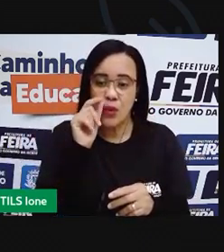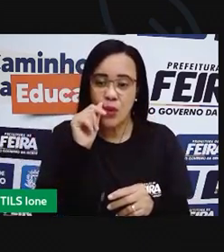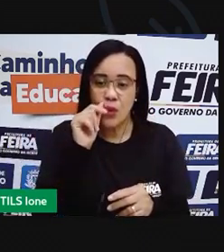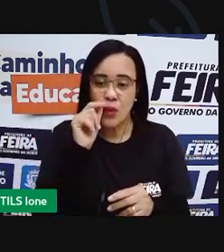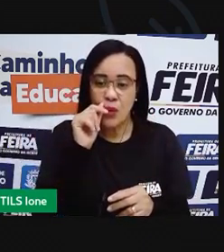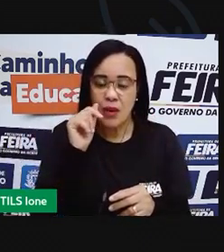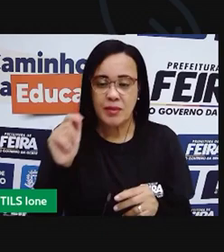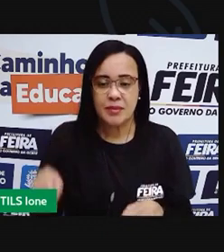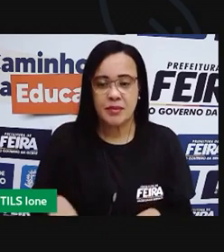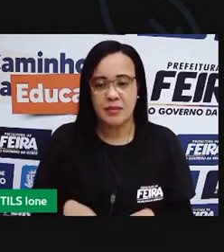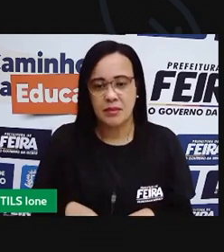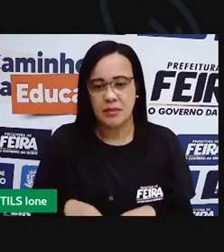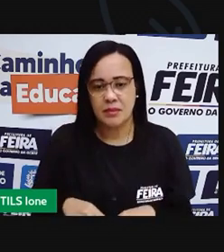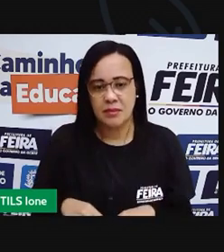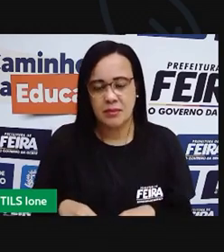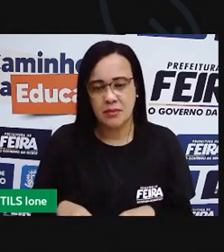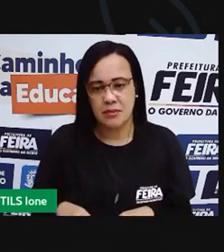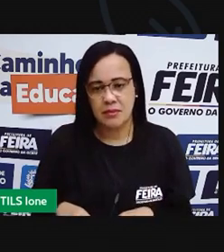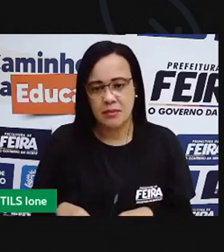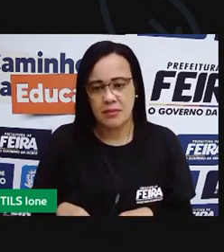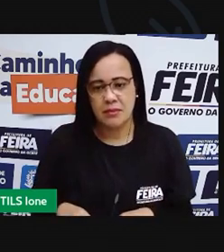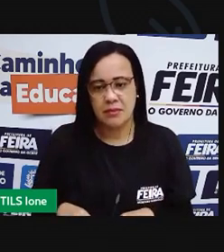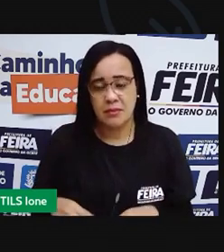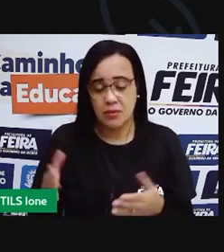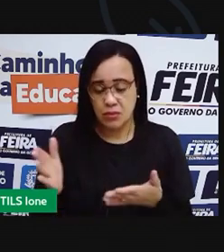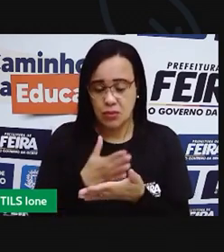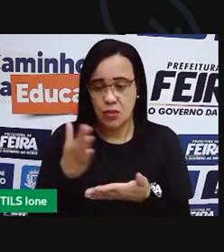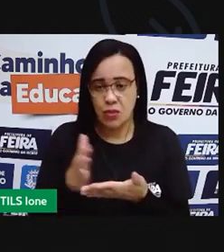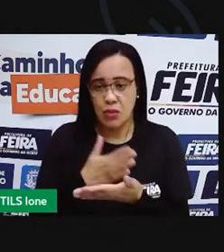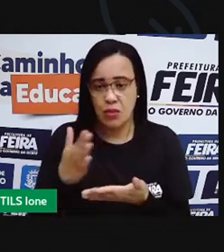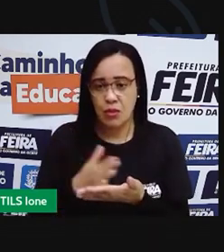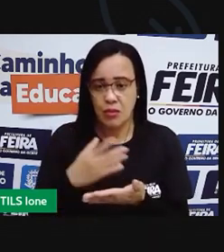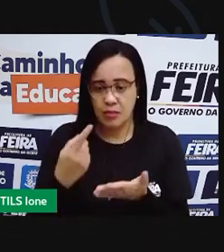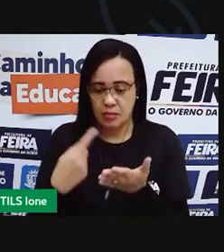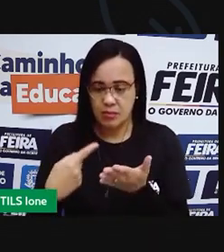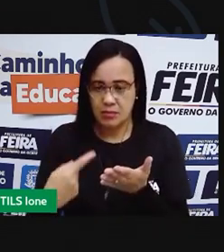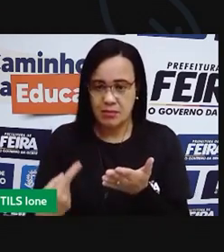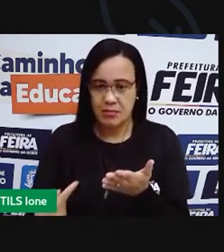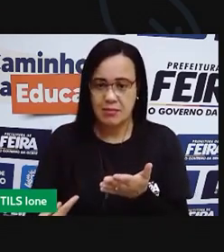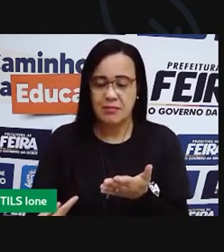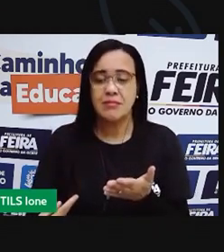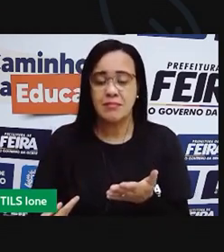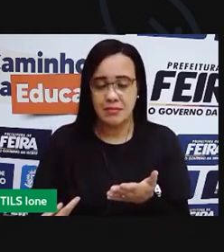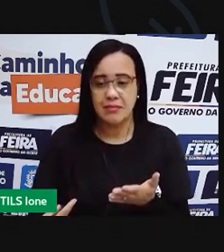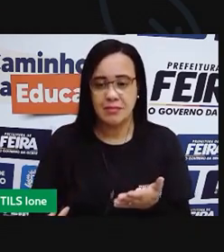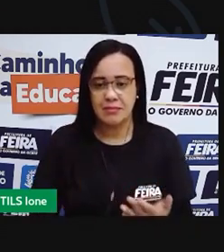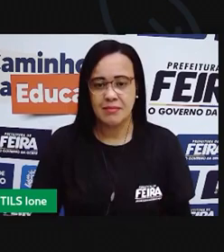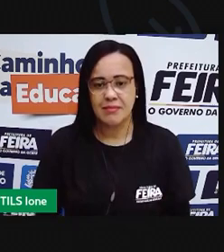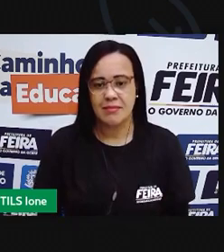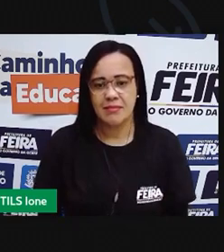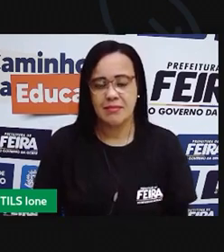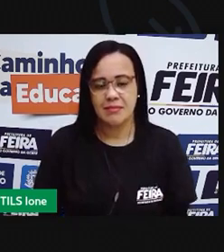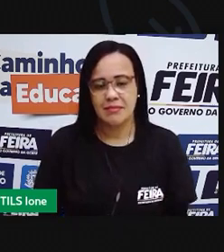Então, aqui no caderno eu já vou colar aqui